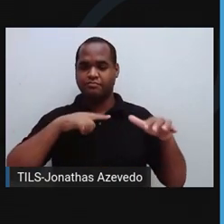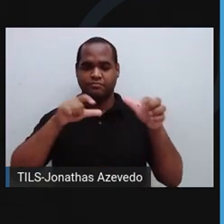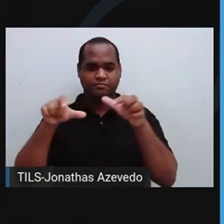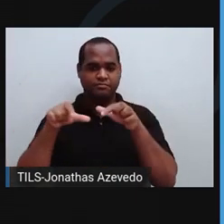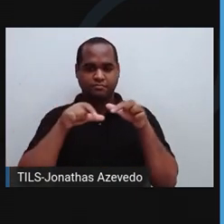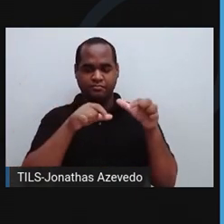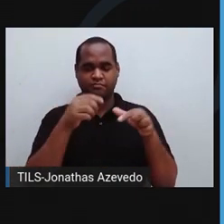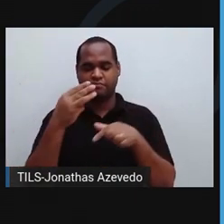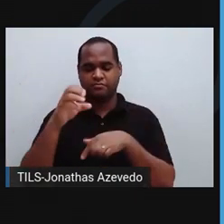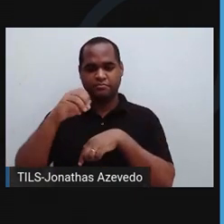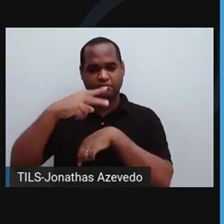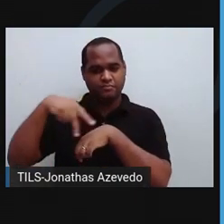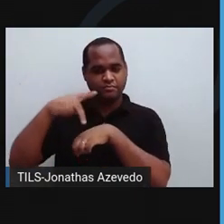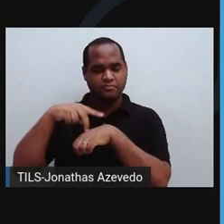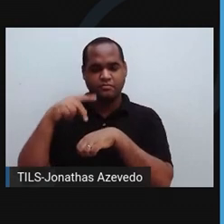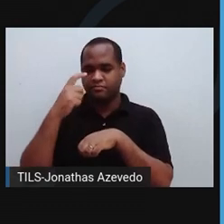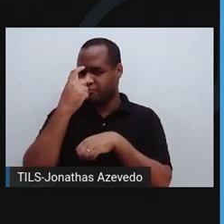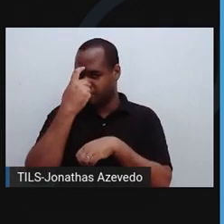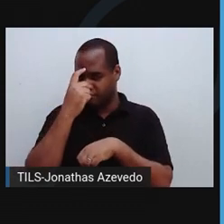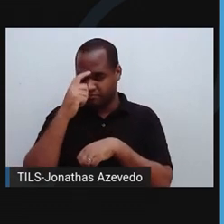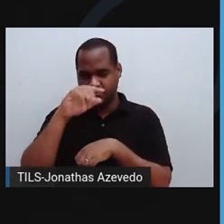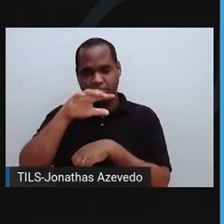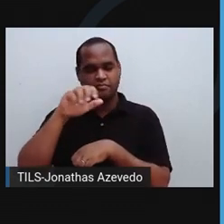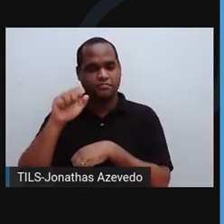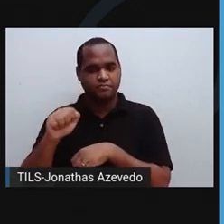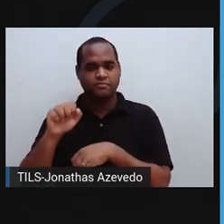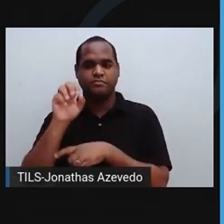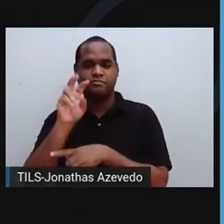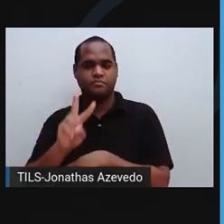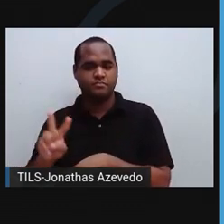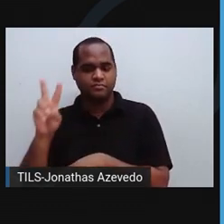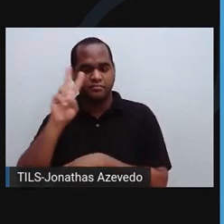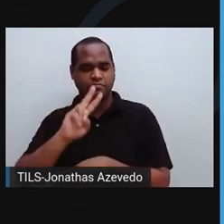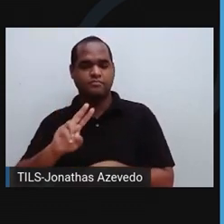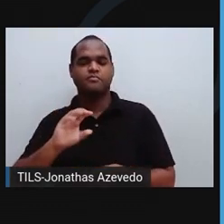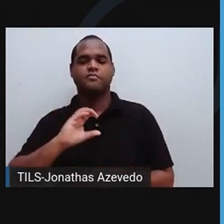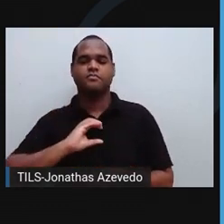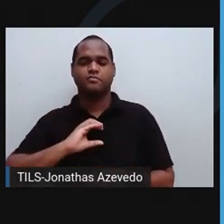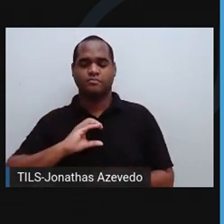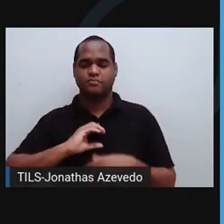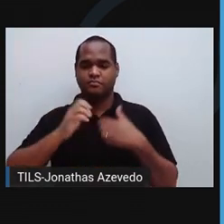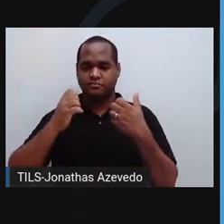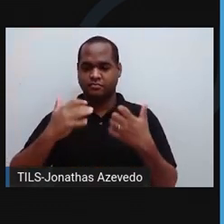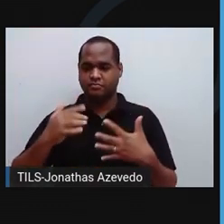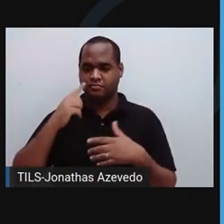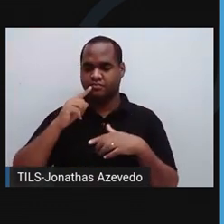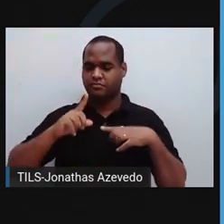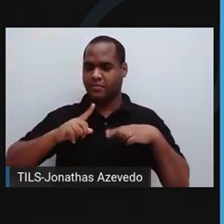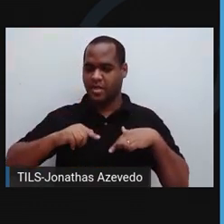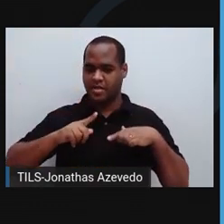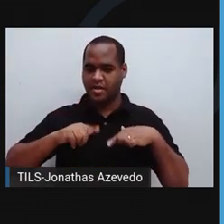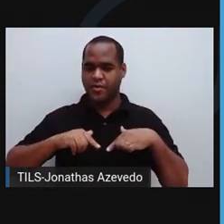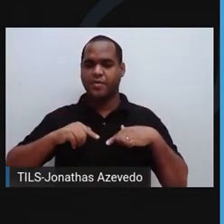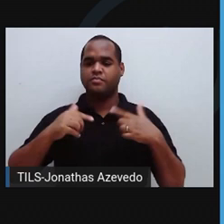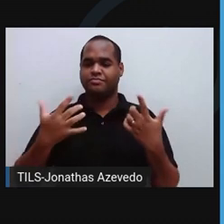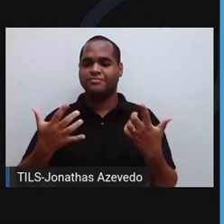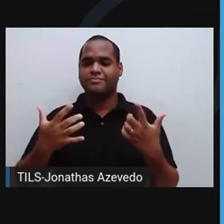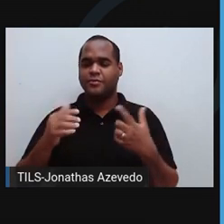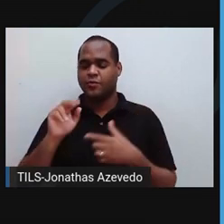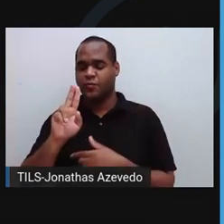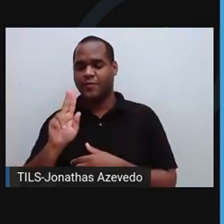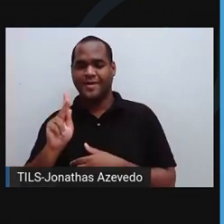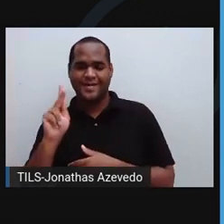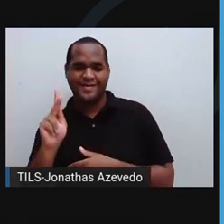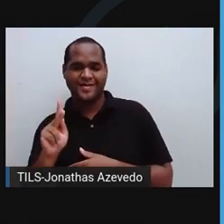países, como Índia, África do Sul, Venezuela, Colômbia, Estados Unidos, Israel, Reino Unido e Espanha. Citei alguns